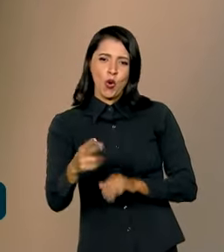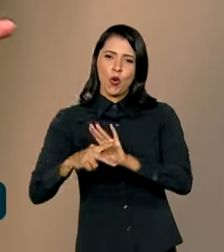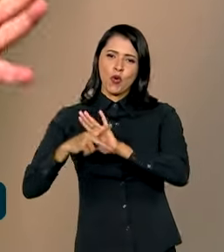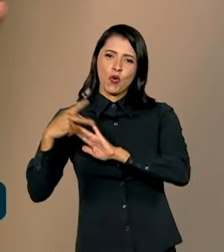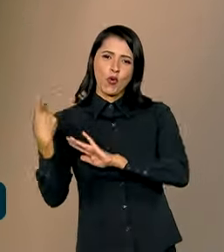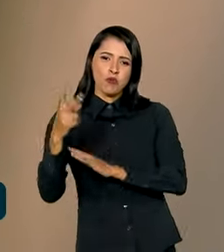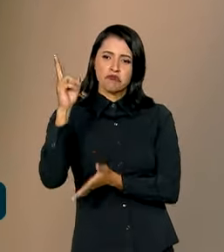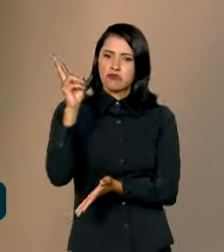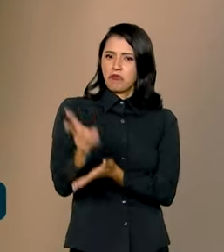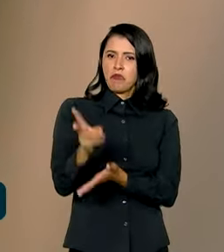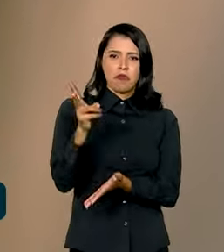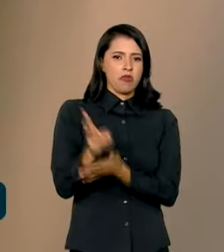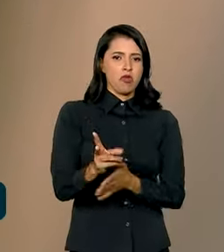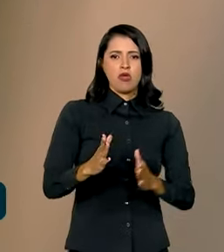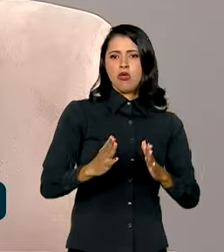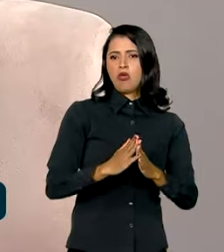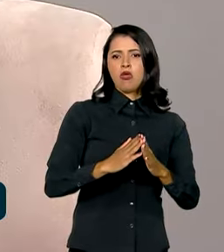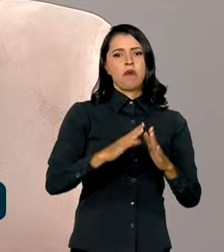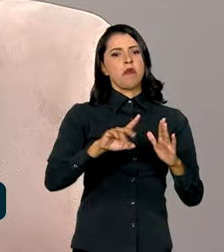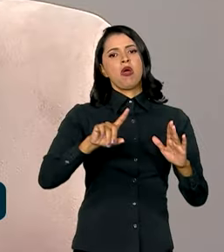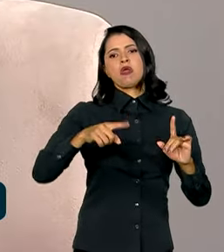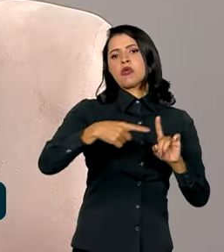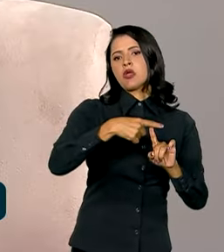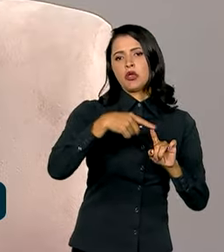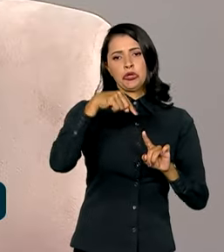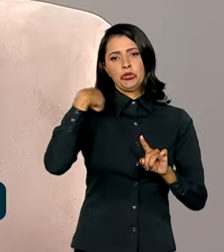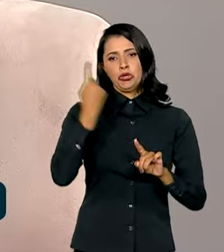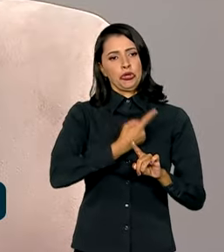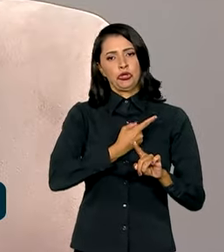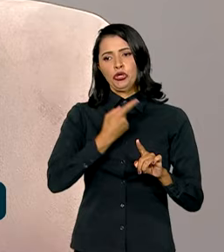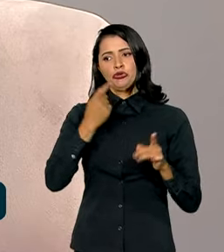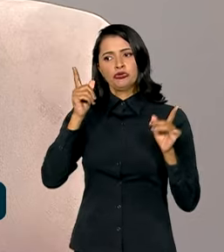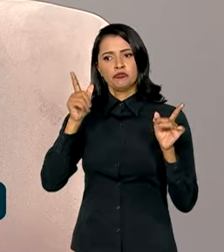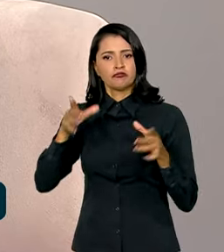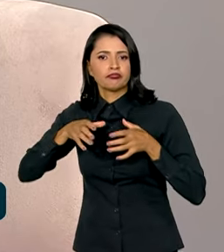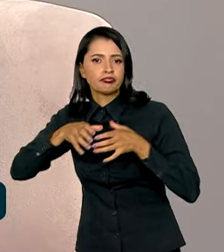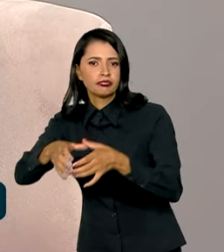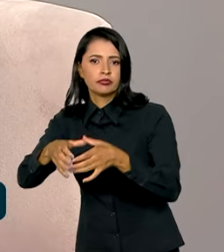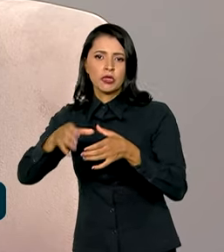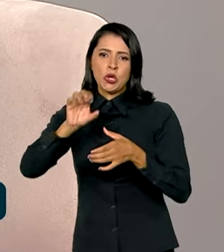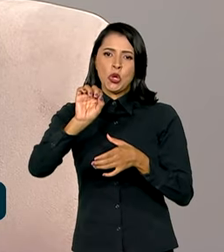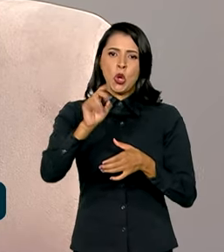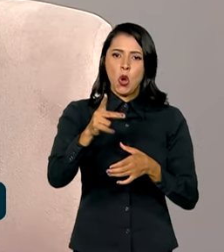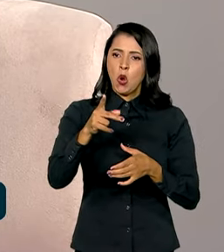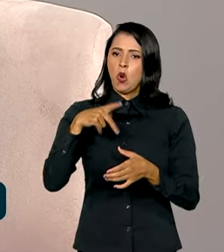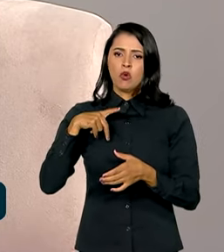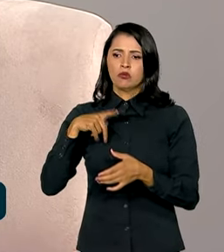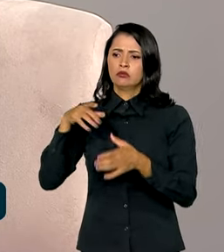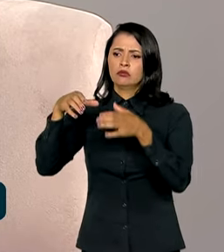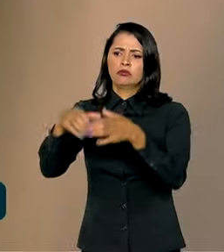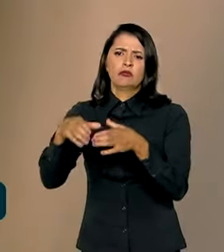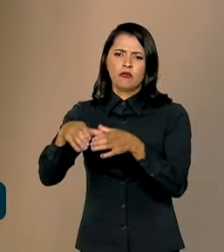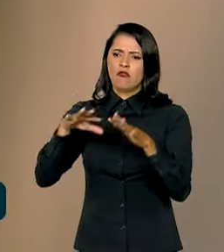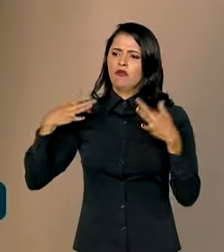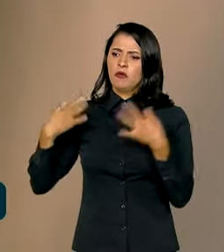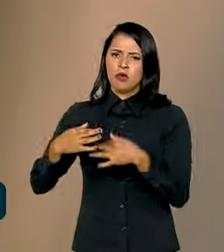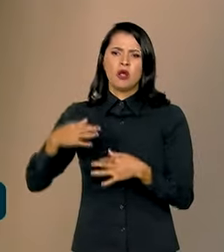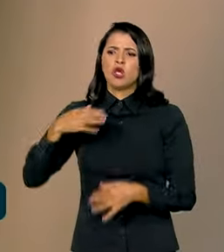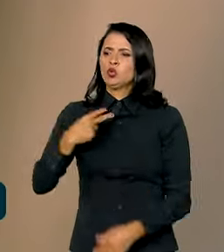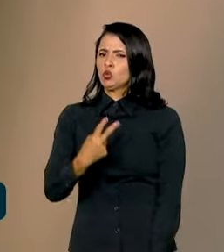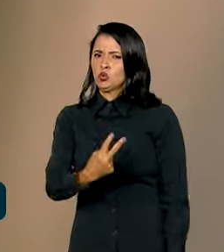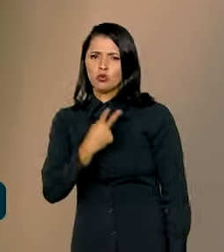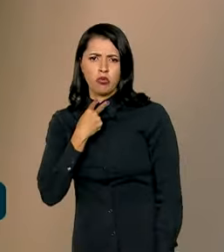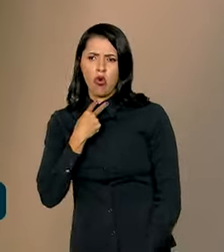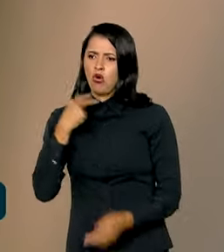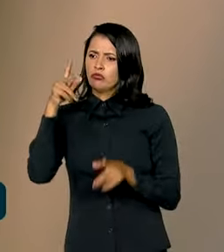da mesma congregação religiosa que a gente faz parte. ou a gente impedisse de conviver na família as pessoas que não têm a